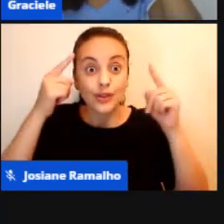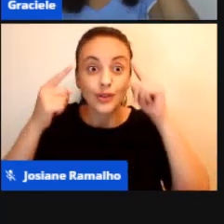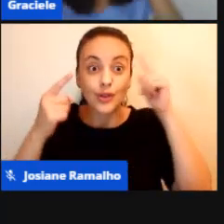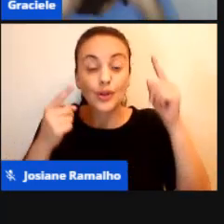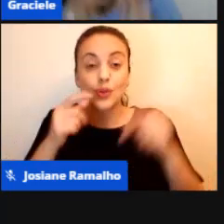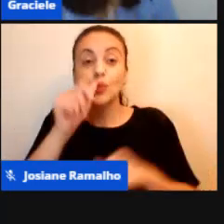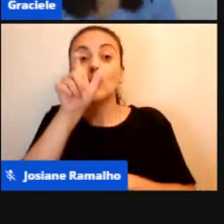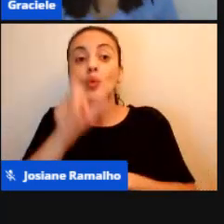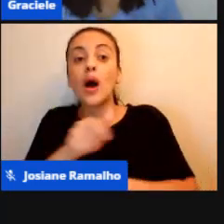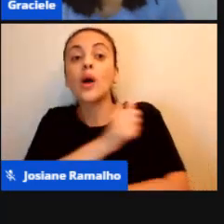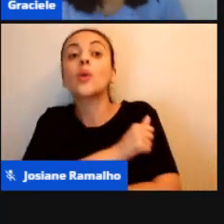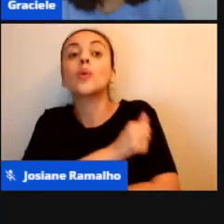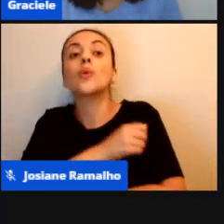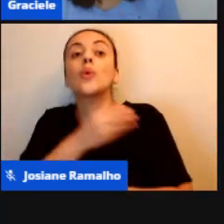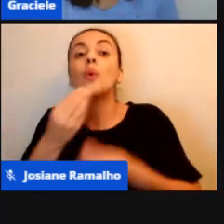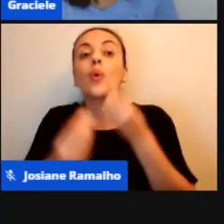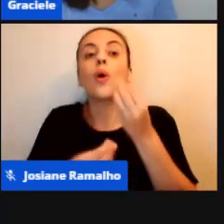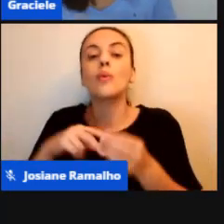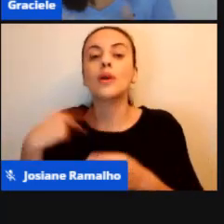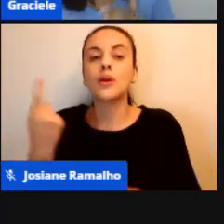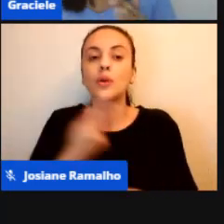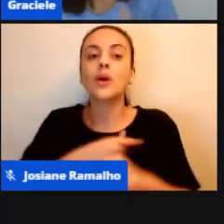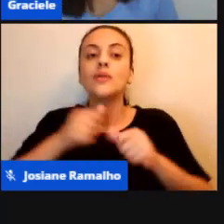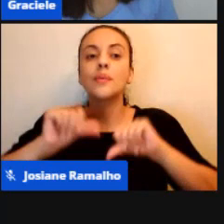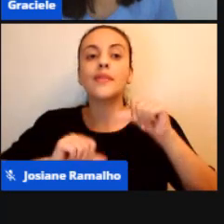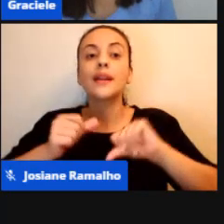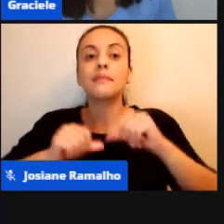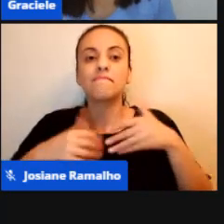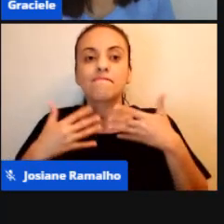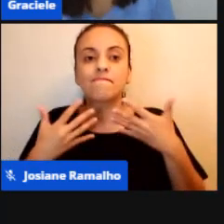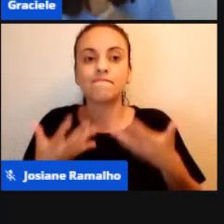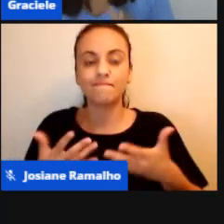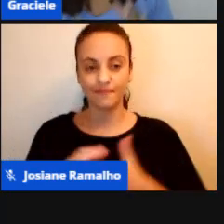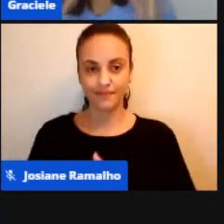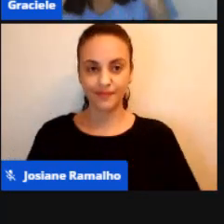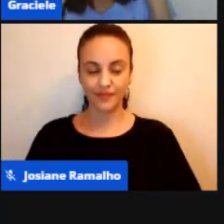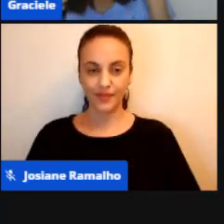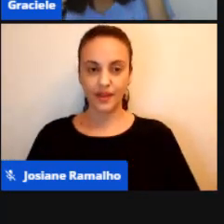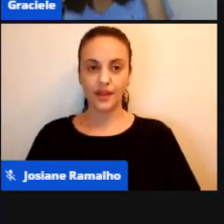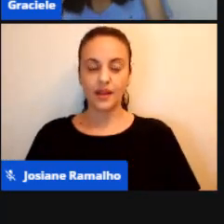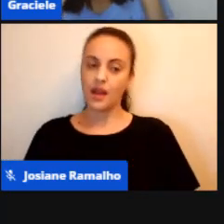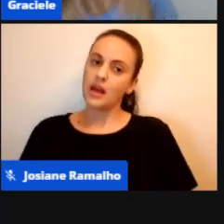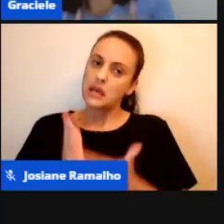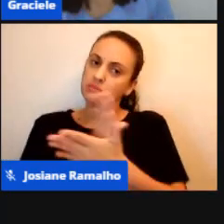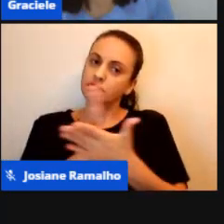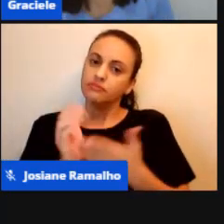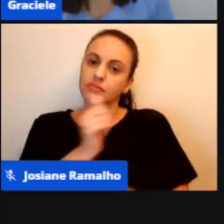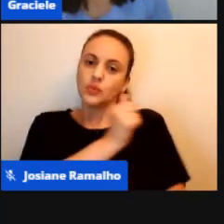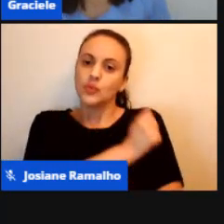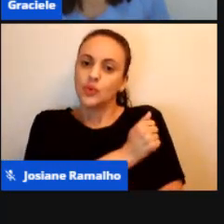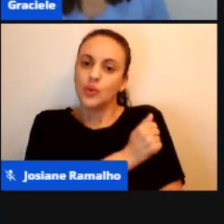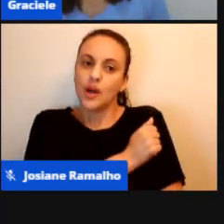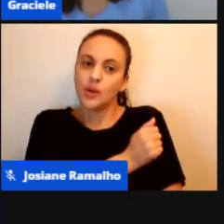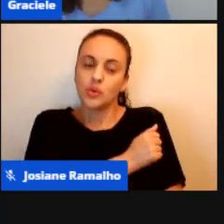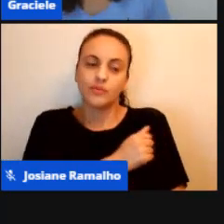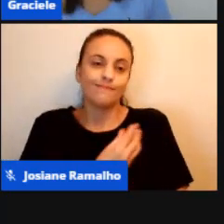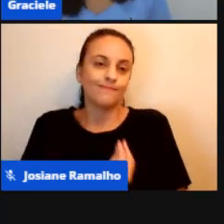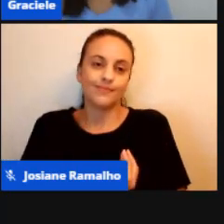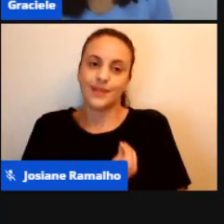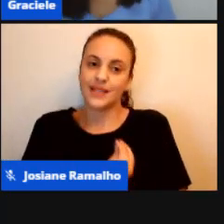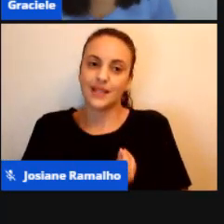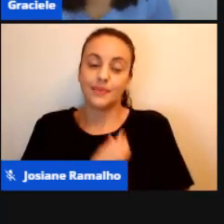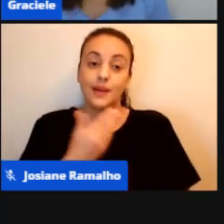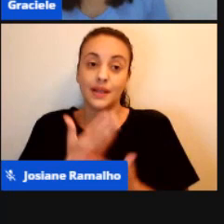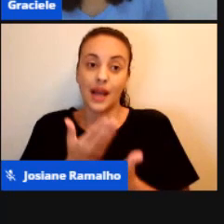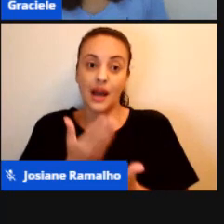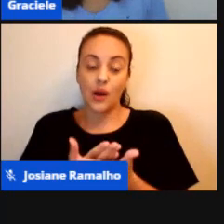desse aluno? que ele, às vezes, ele não participa muito das nossas aulas. Ele